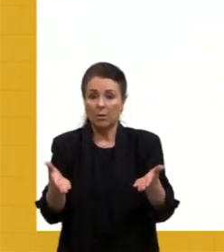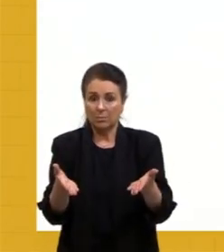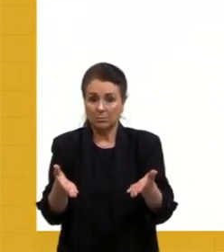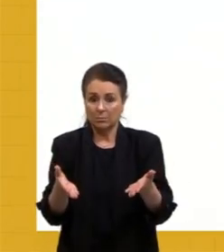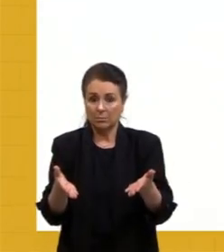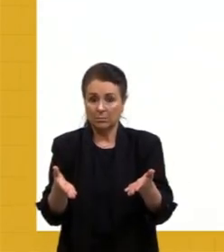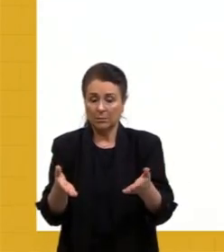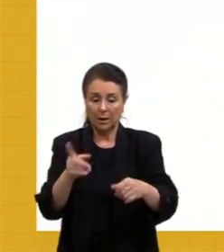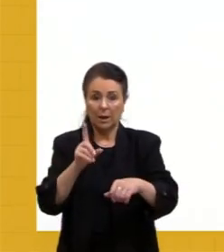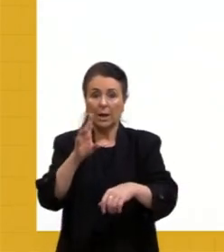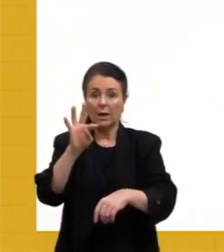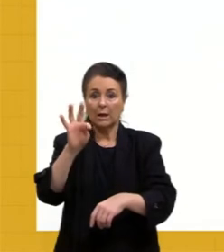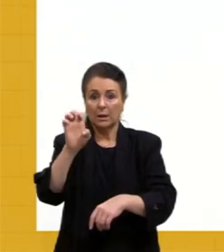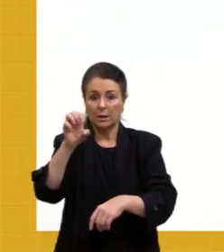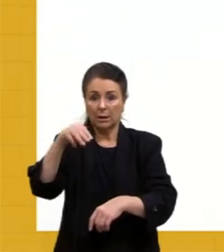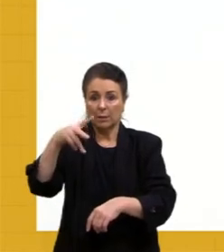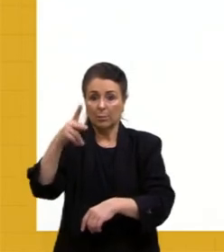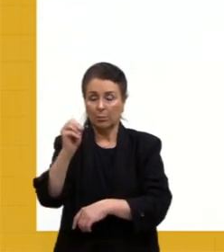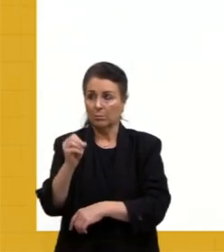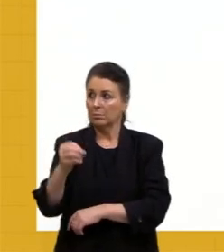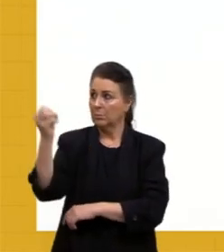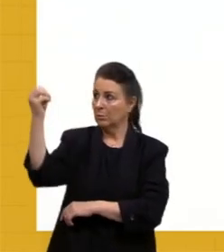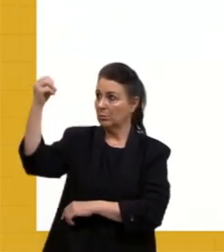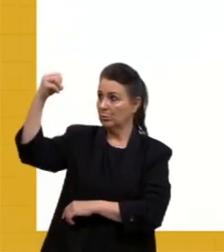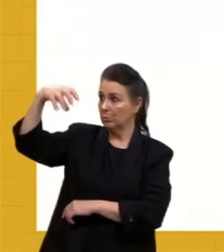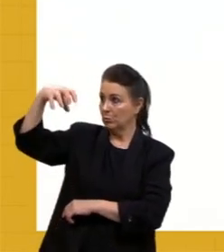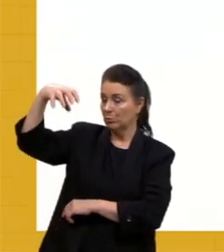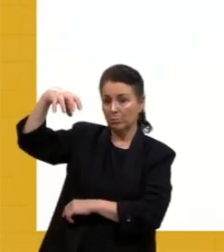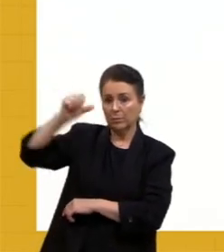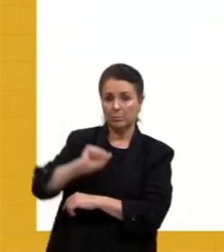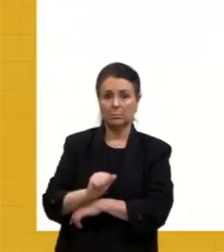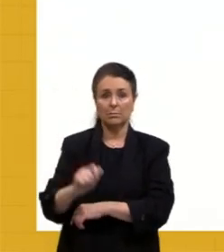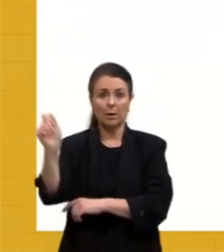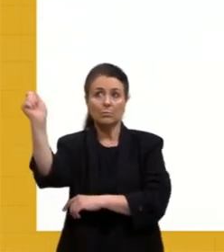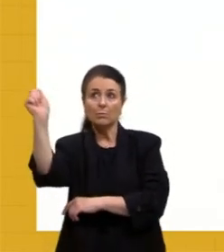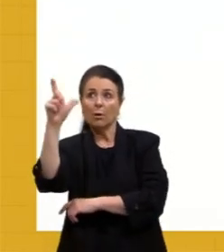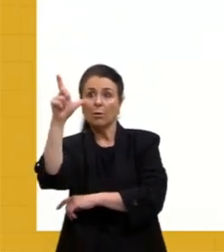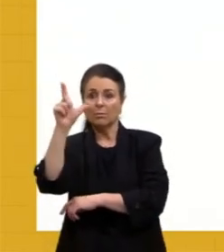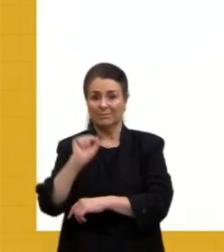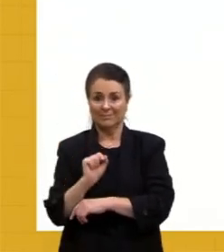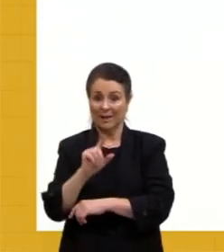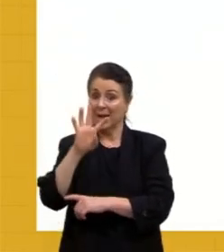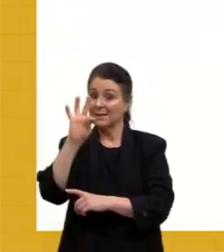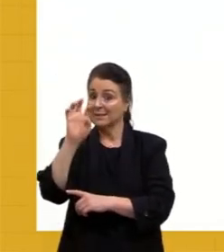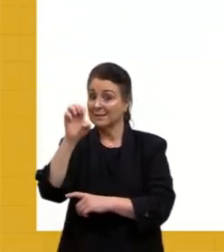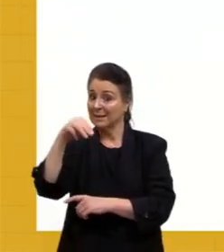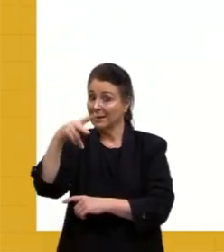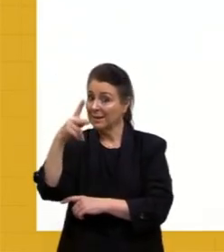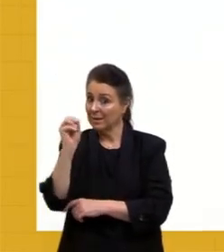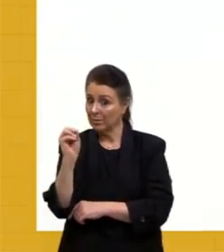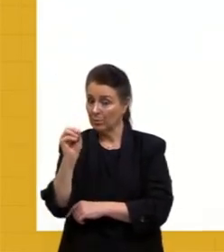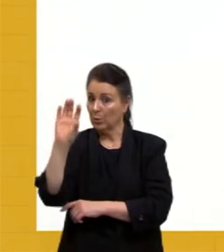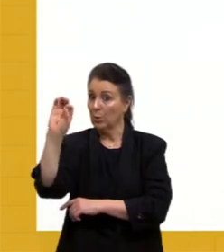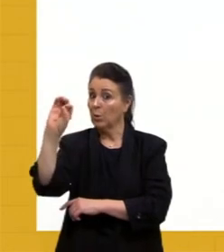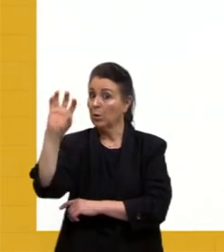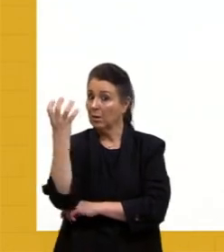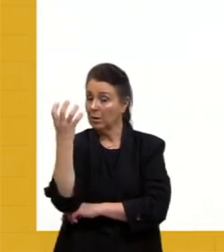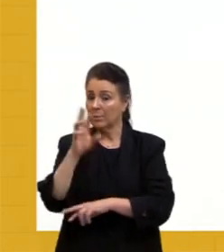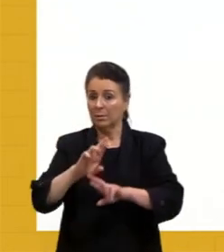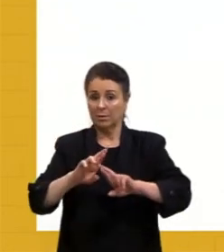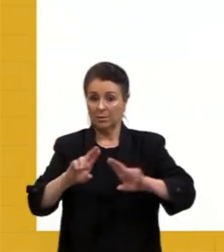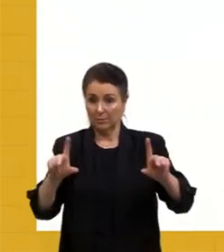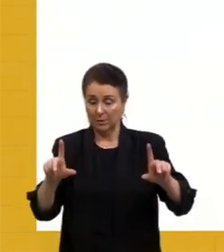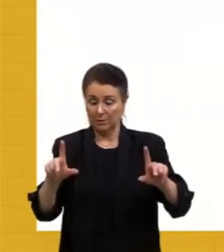sol, se tá com chuva, aquela coisa toda, tá, agorizada? E aí, então, eu entro pra vocês, sobre essa circulação geral da